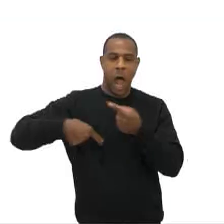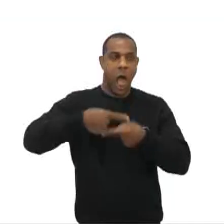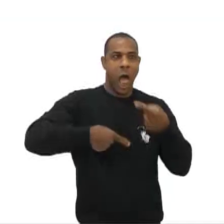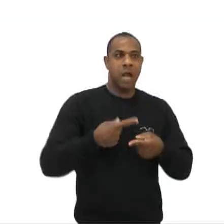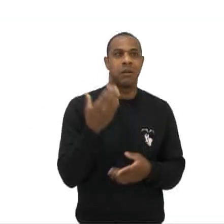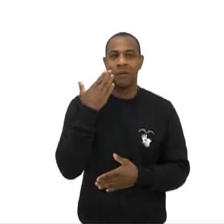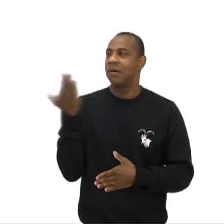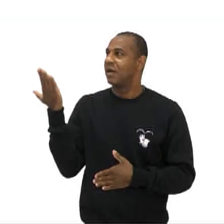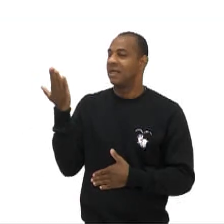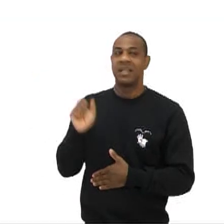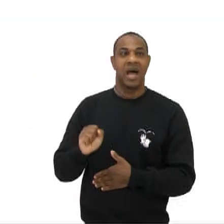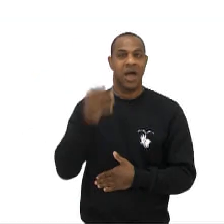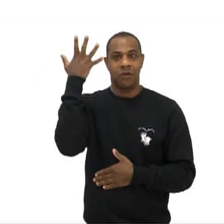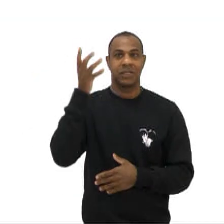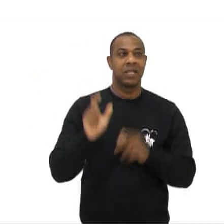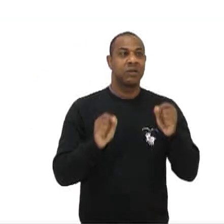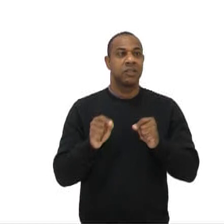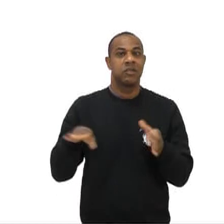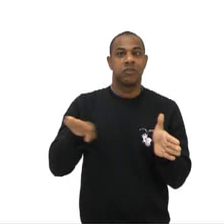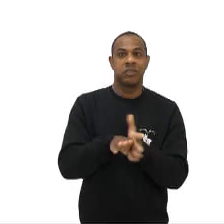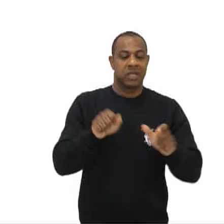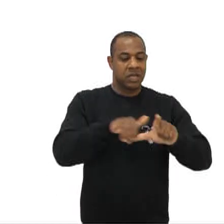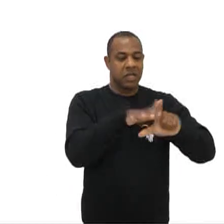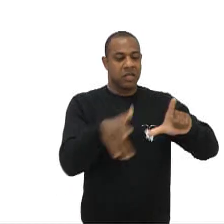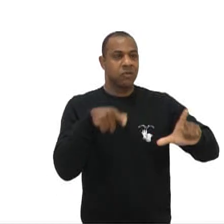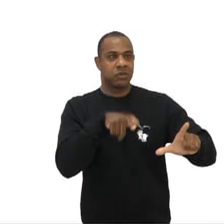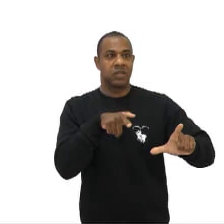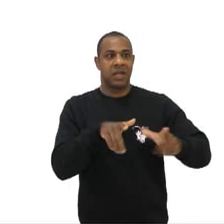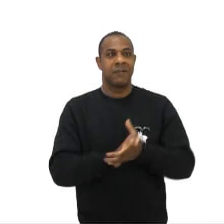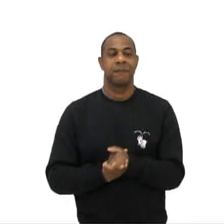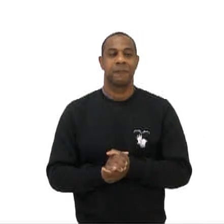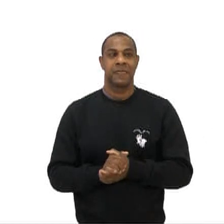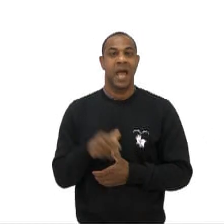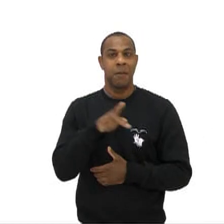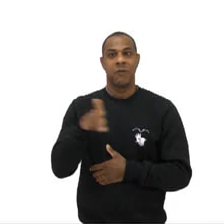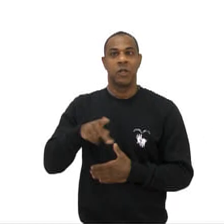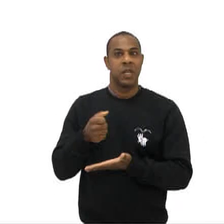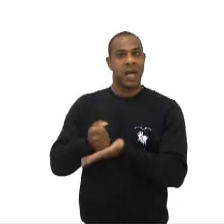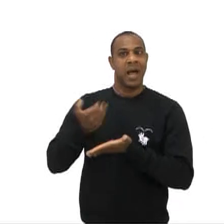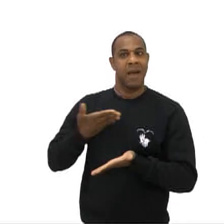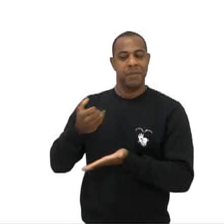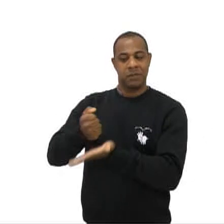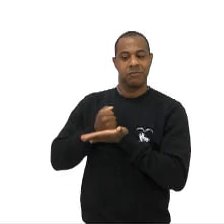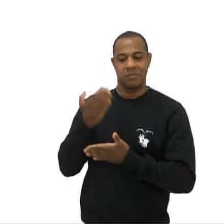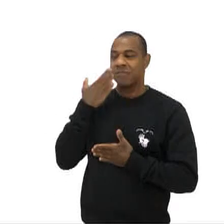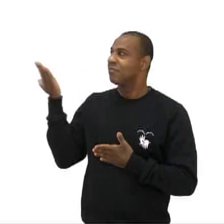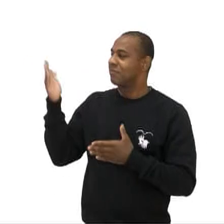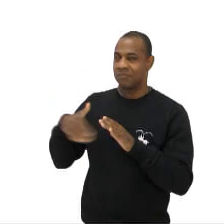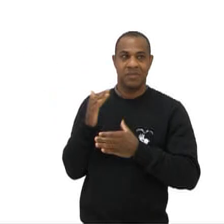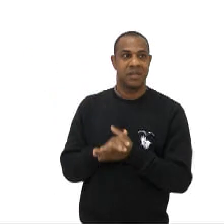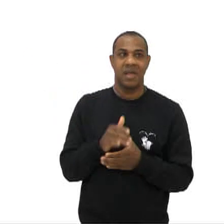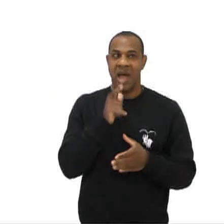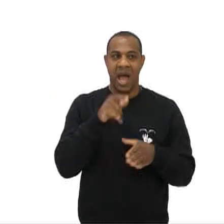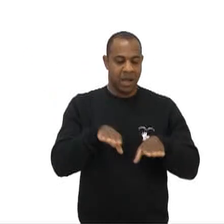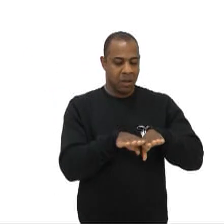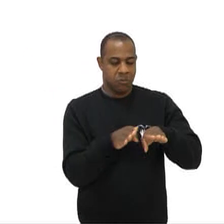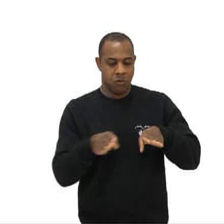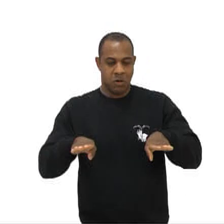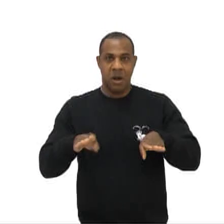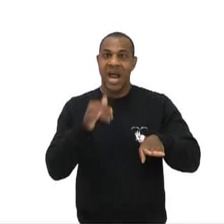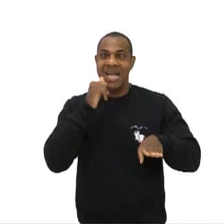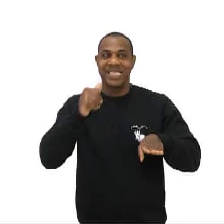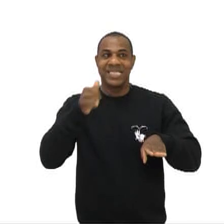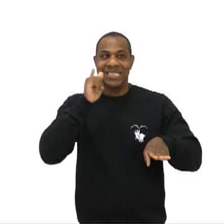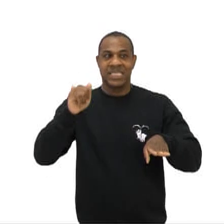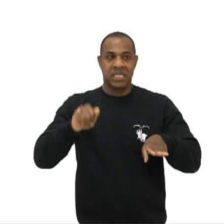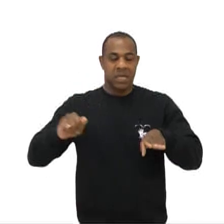Quando começa a chegar no litoral Isso aqui foi um livro que, inclusive, ela me mandou Quando as ondas entram em águas rasas A velocidade do transporte da energia